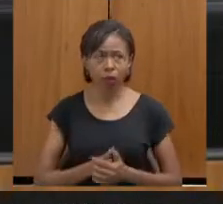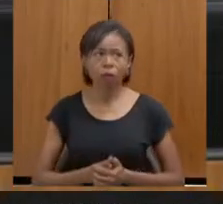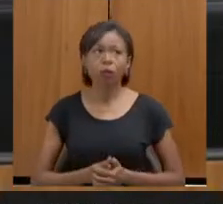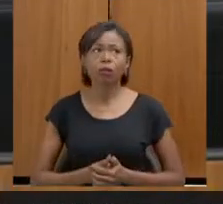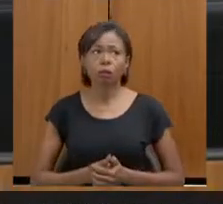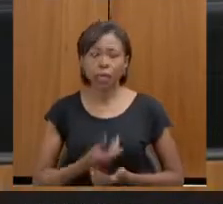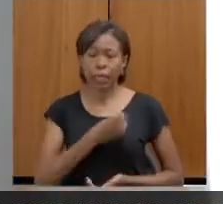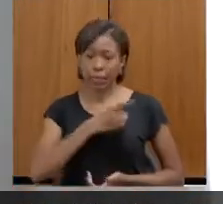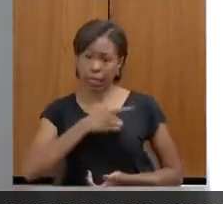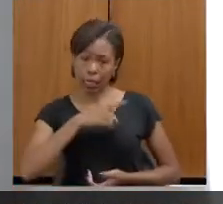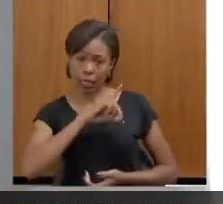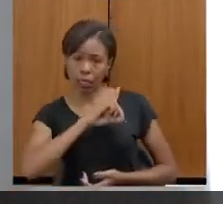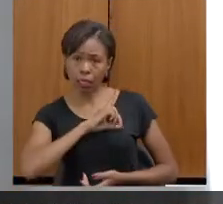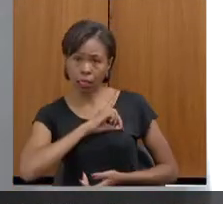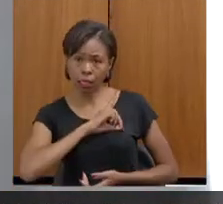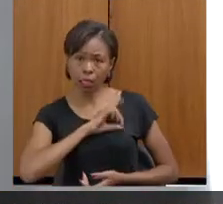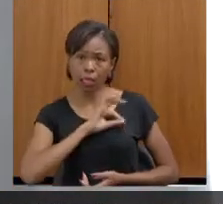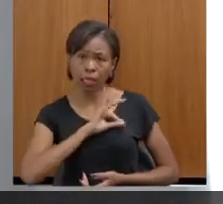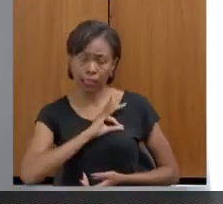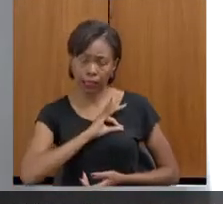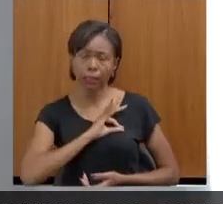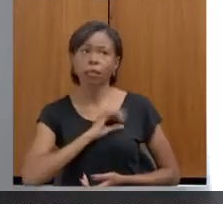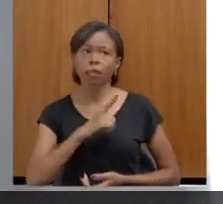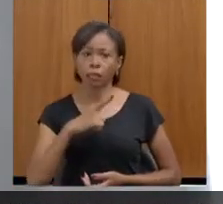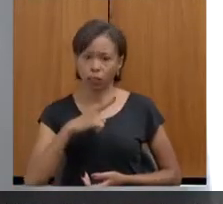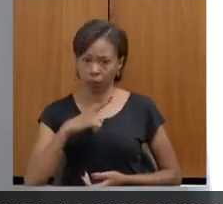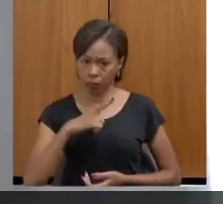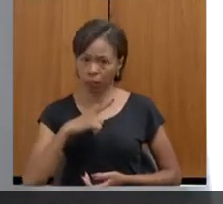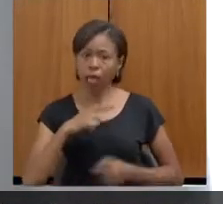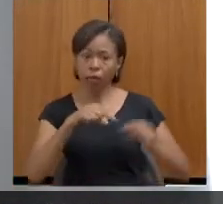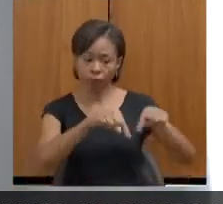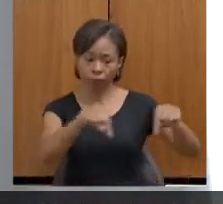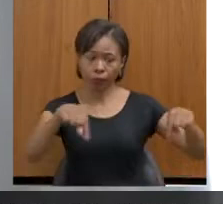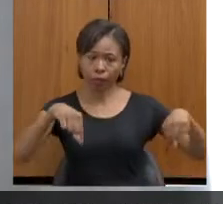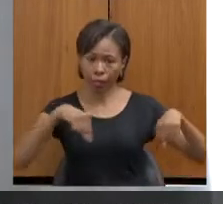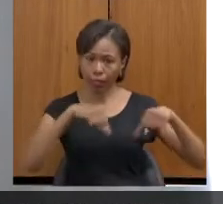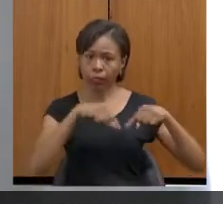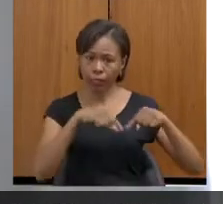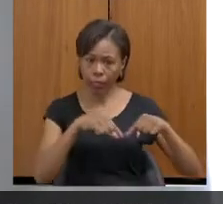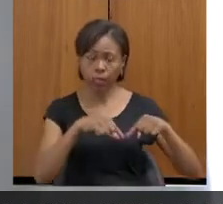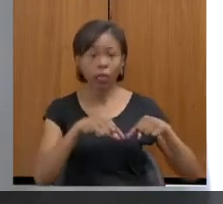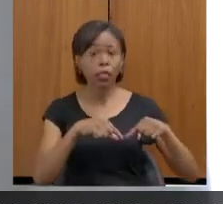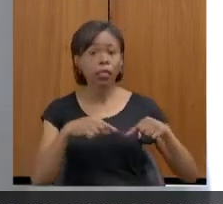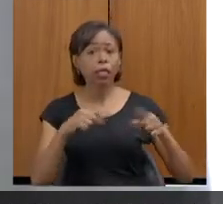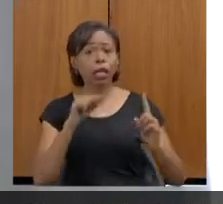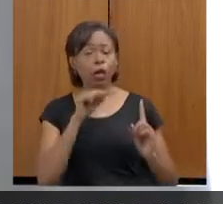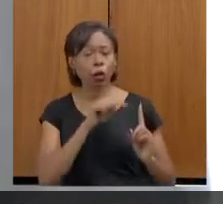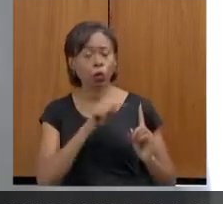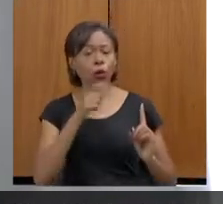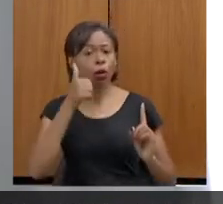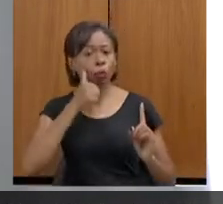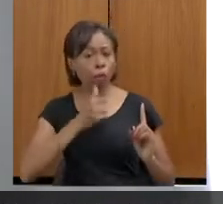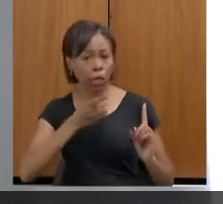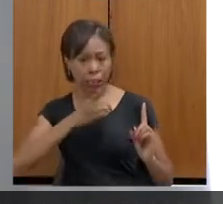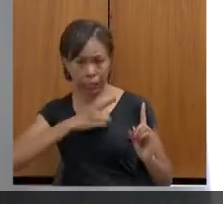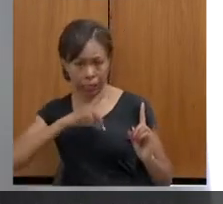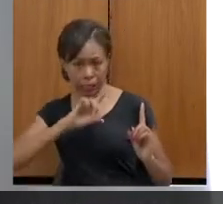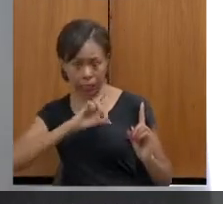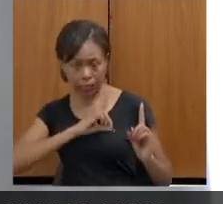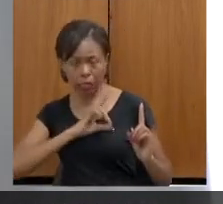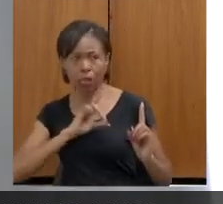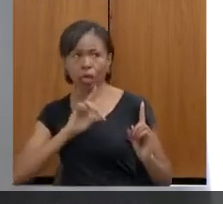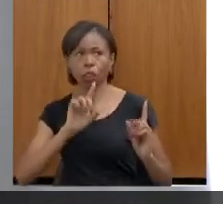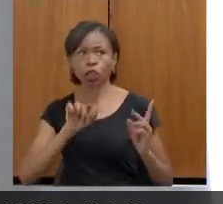Na delegacia do plantão, a gente tem a estrutura que tem a sala que fica a delegada de polícia, tem duas salas que ficam os escrivães